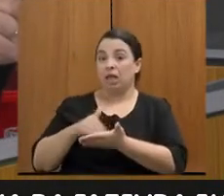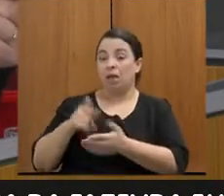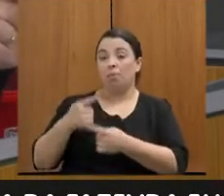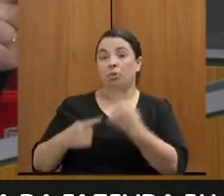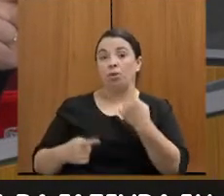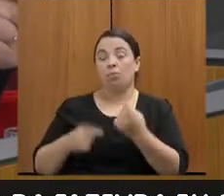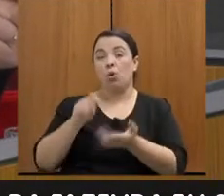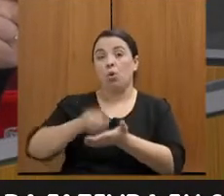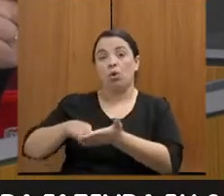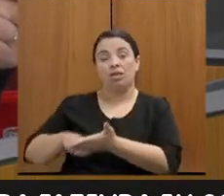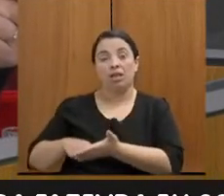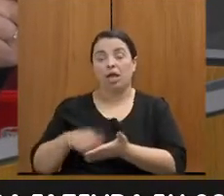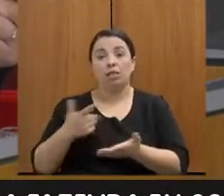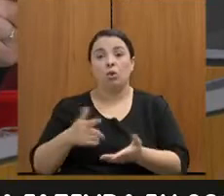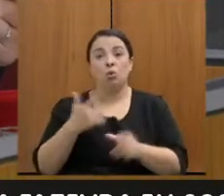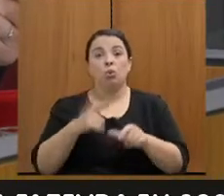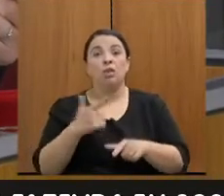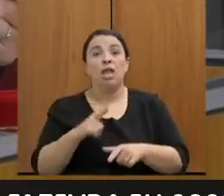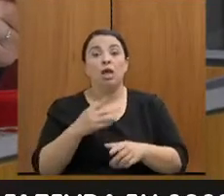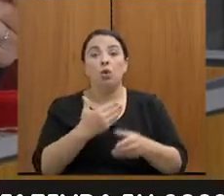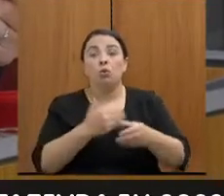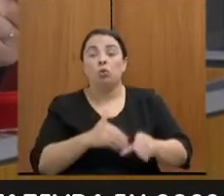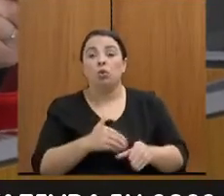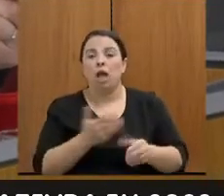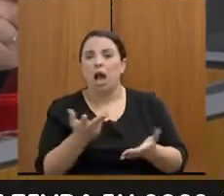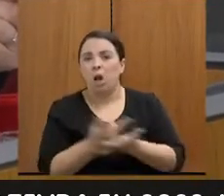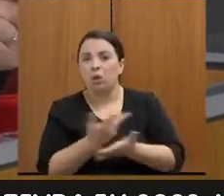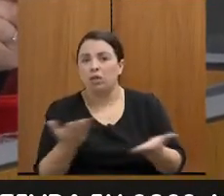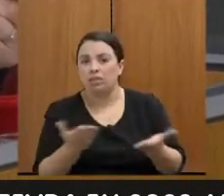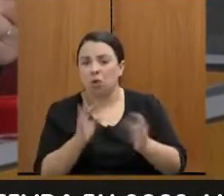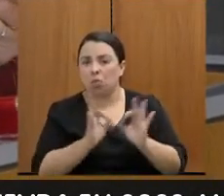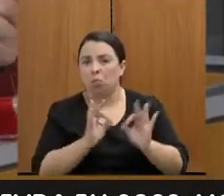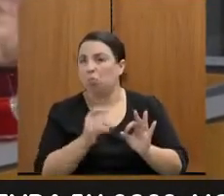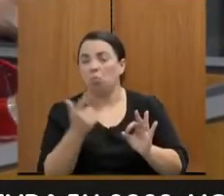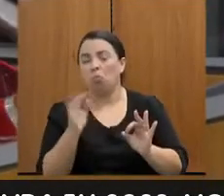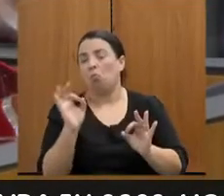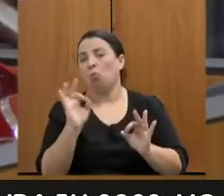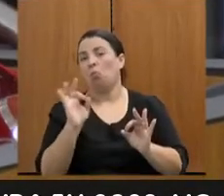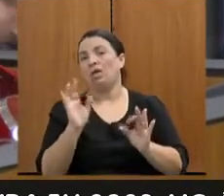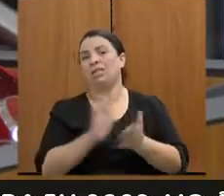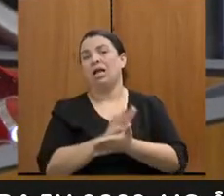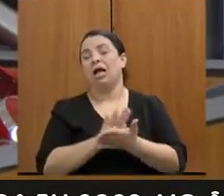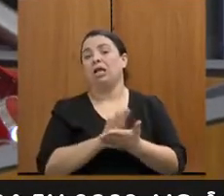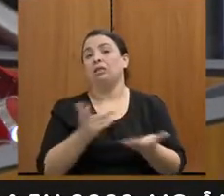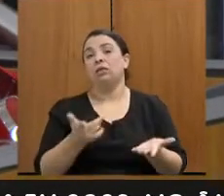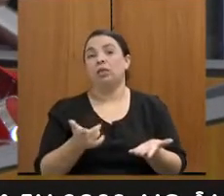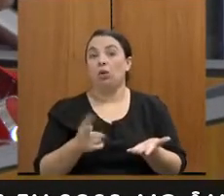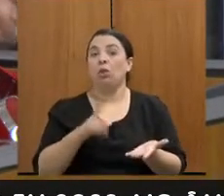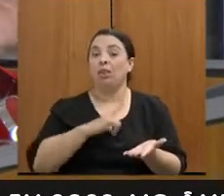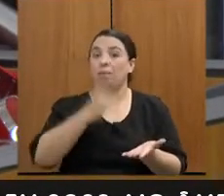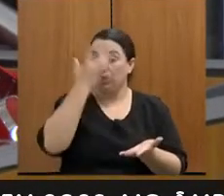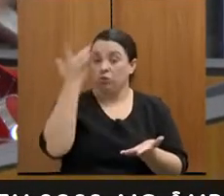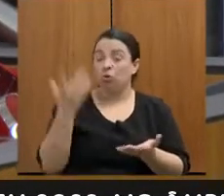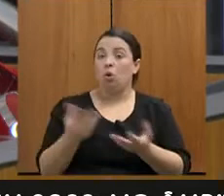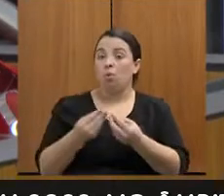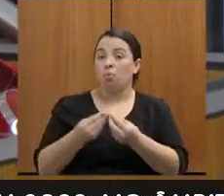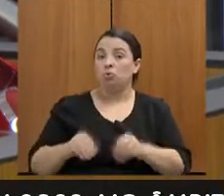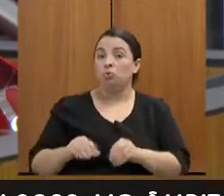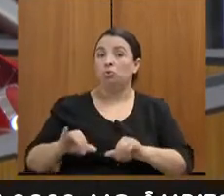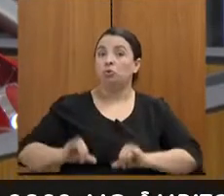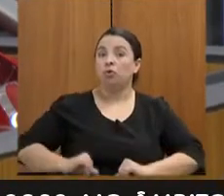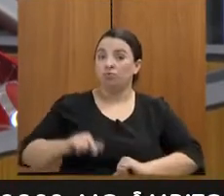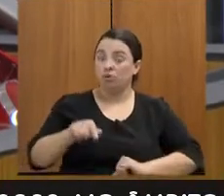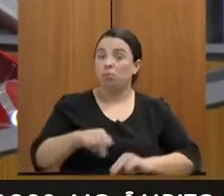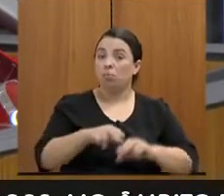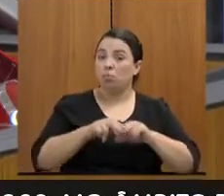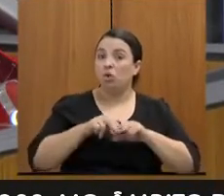tem concurso público sendo conduzido, novos concursos públicos. Então, alguém está pagando a conta do que o governo está